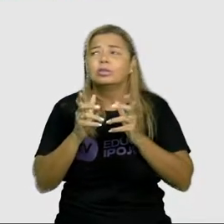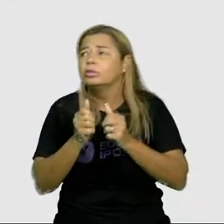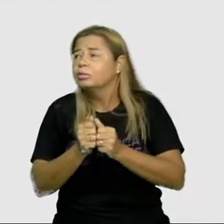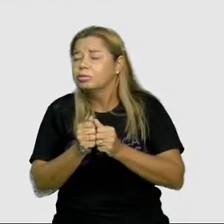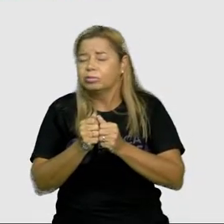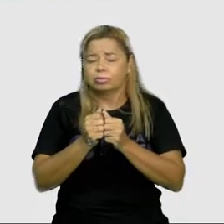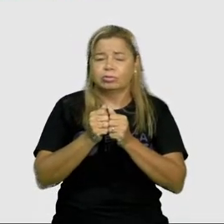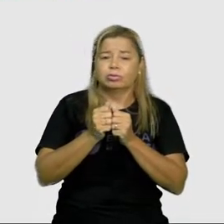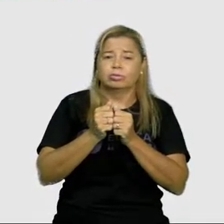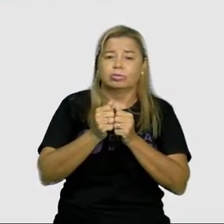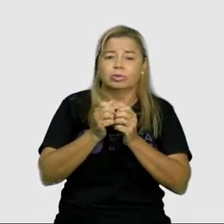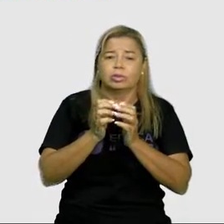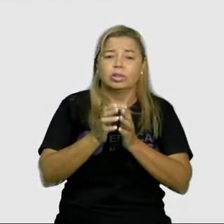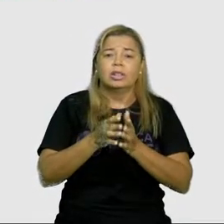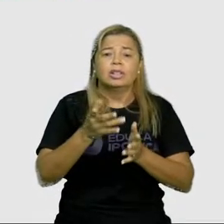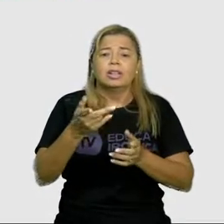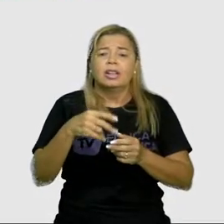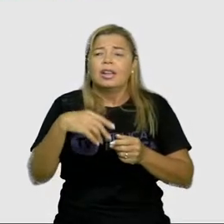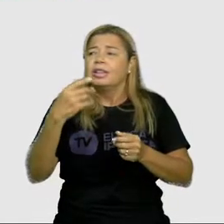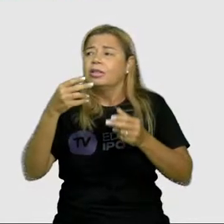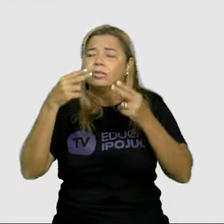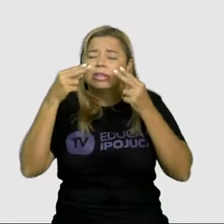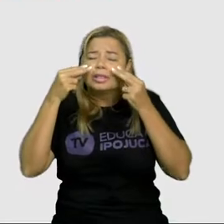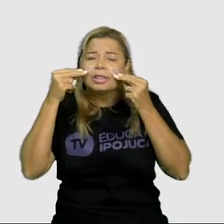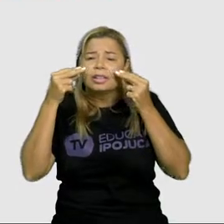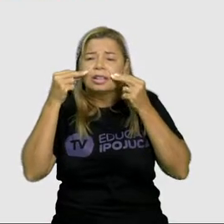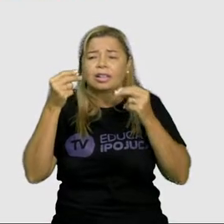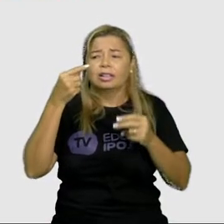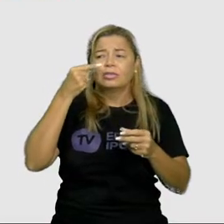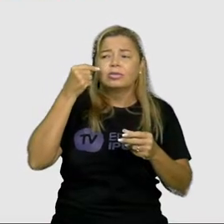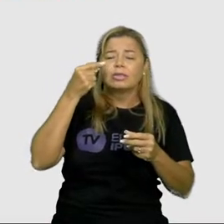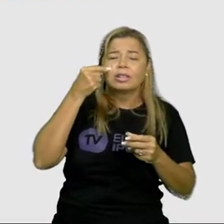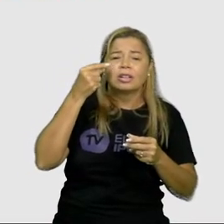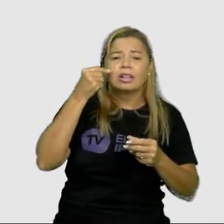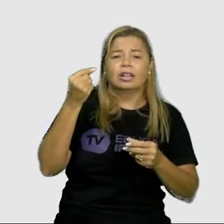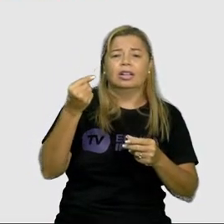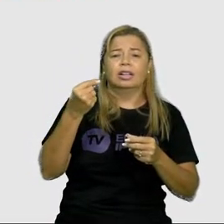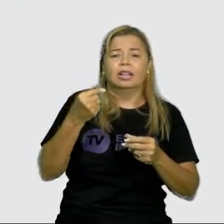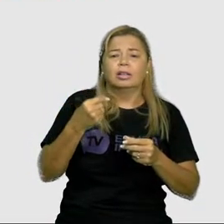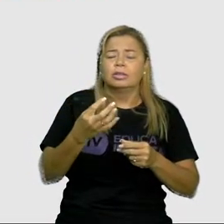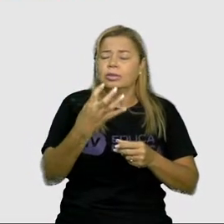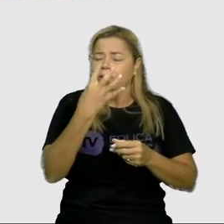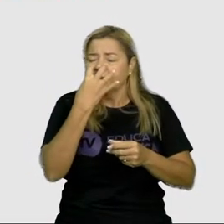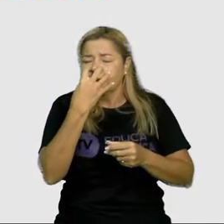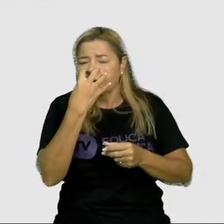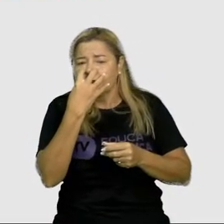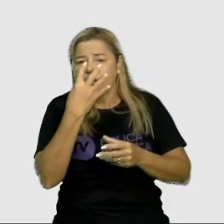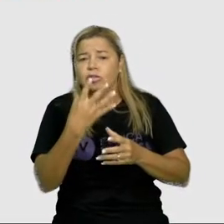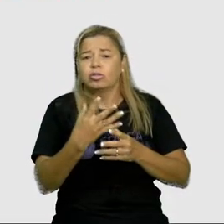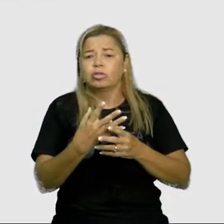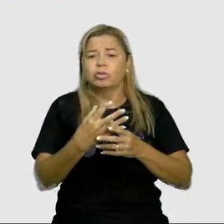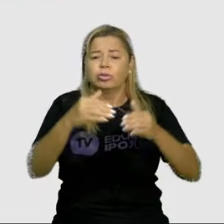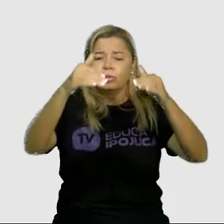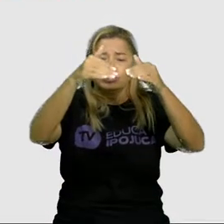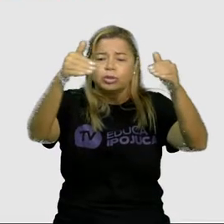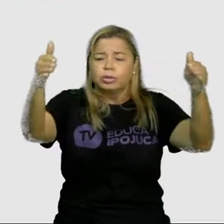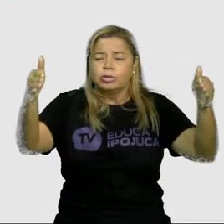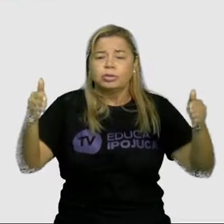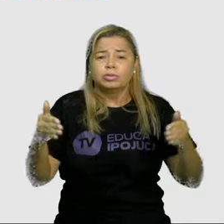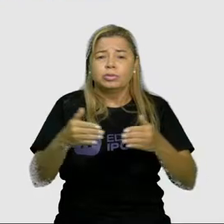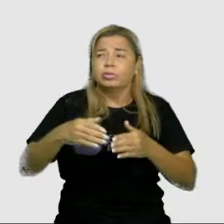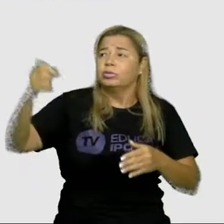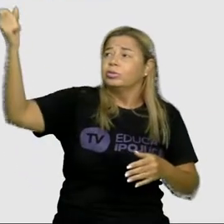persegue o gato, que come o rato, que rói o muro, que tapa o sol,